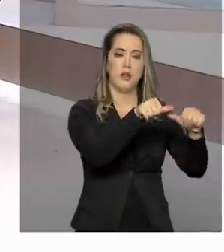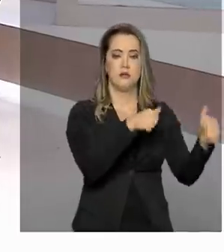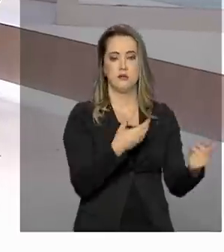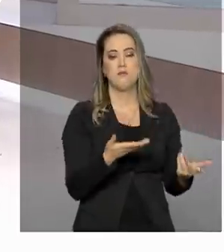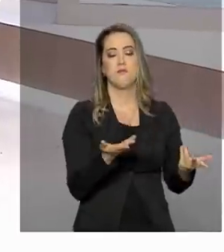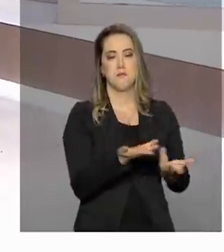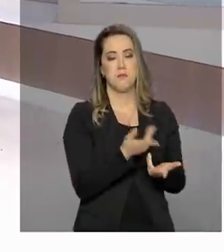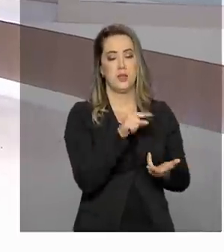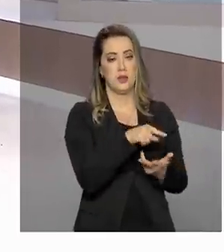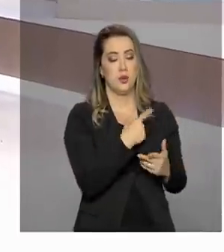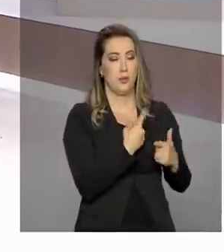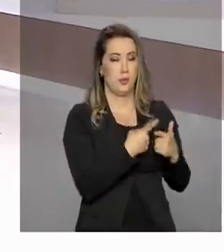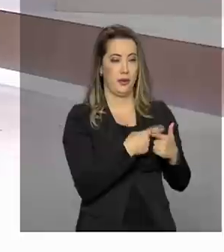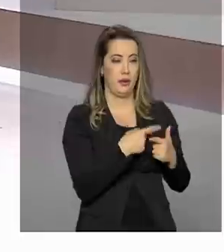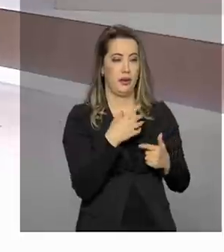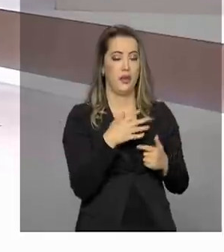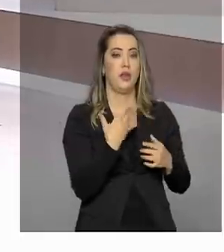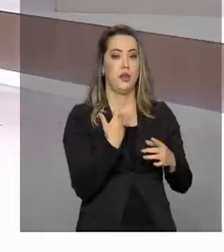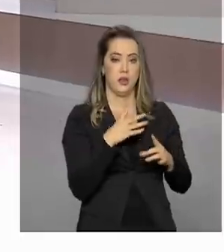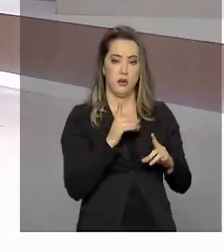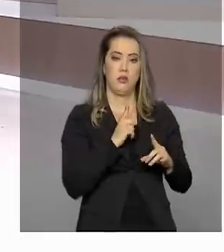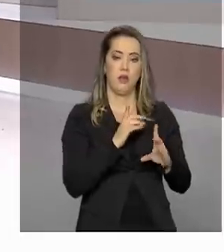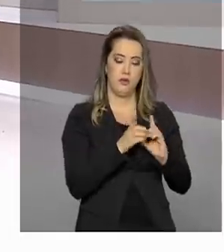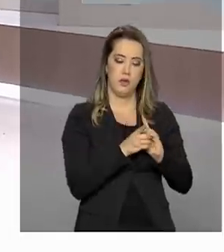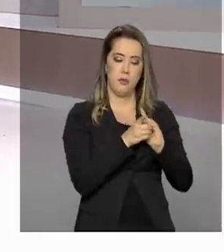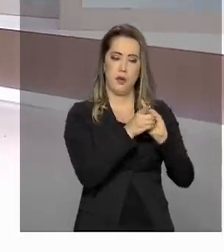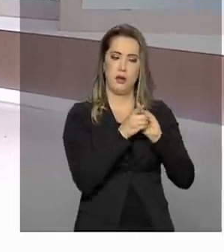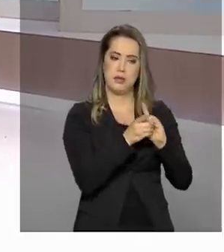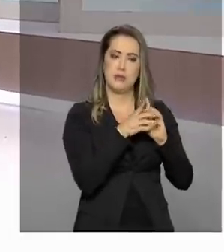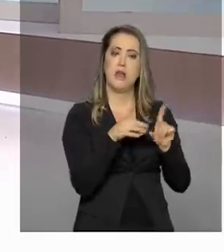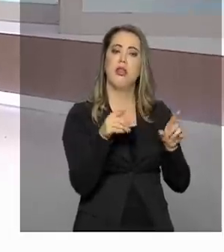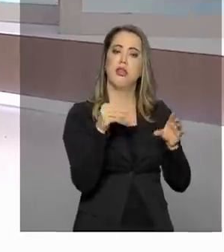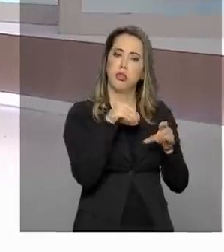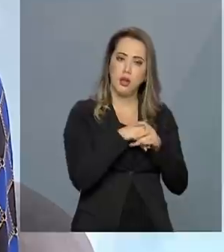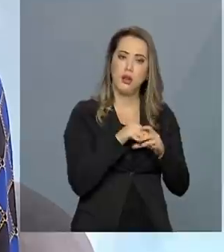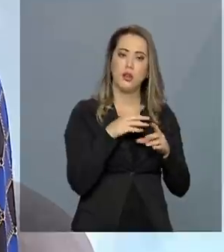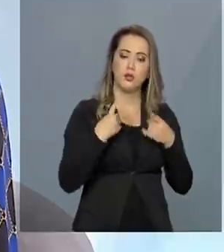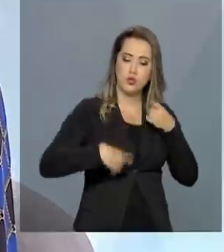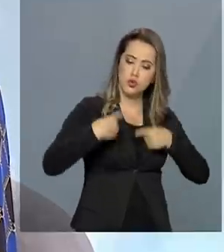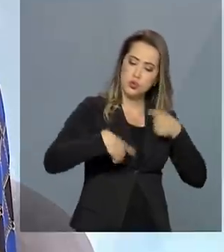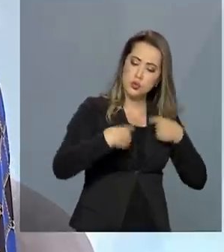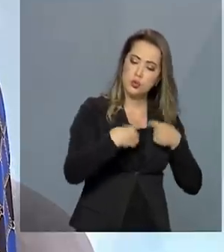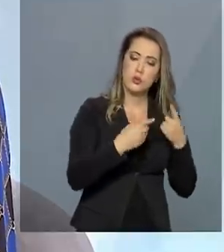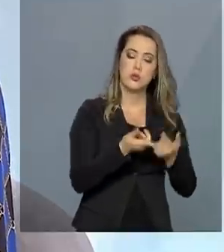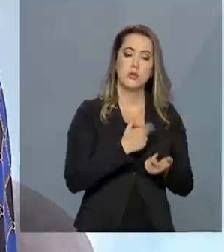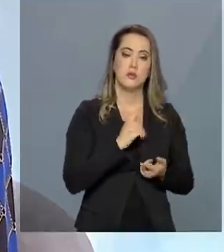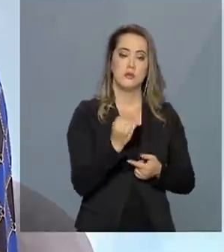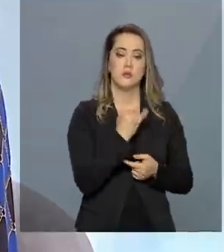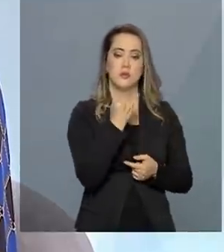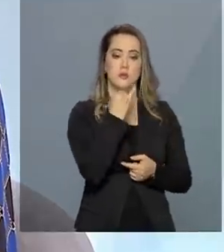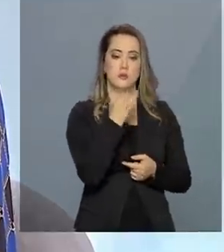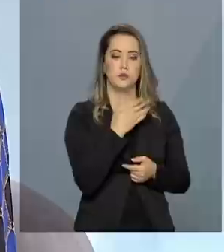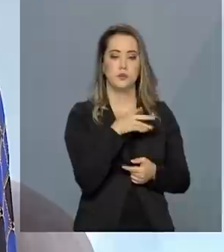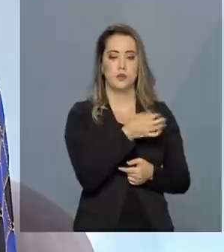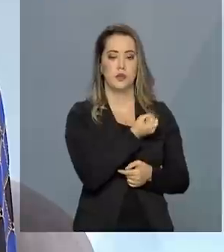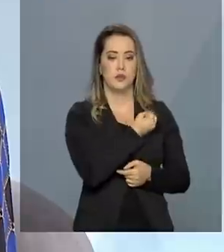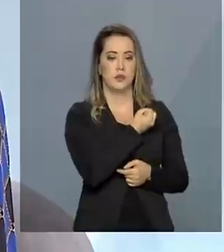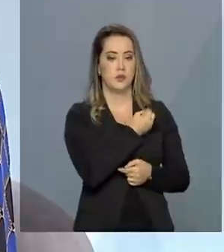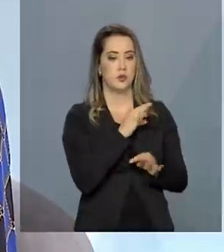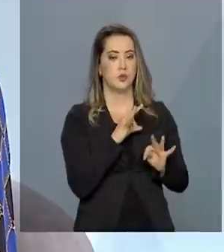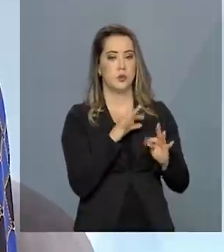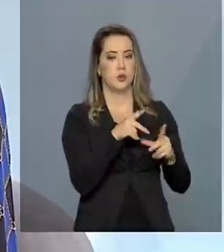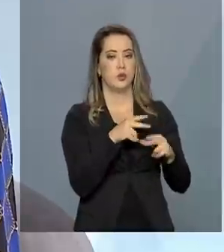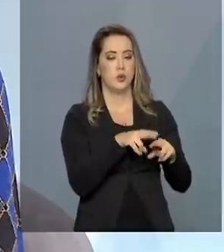novo Fundeb. Ele foi um processo muito democrático e, então, isso foi muito importante. Esse dado Todos pela